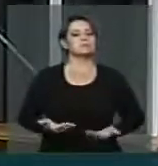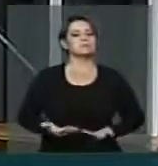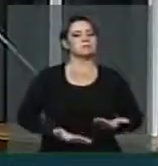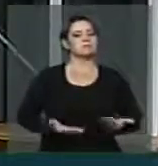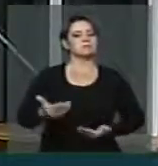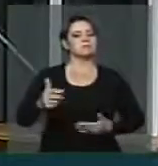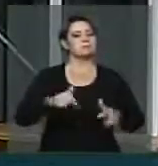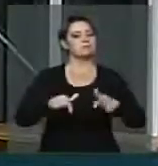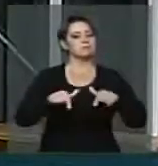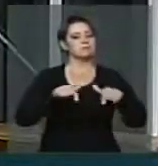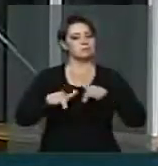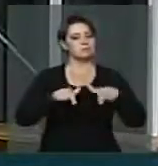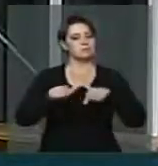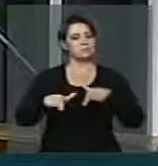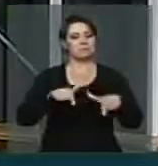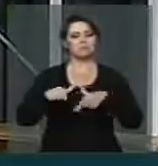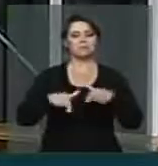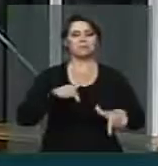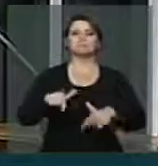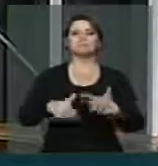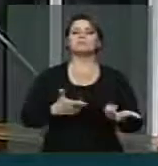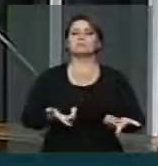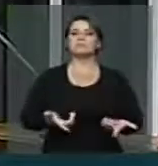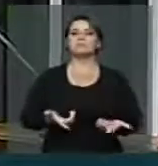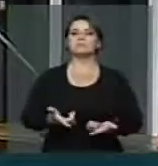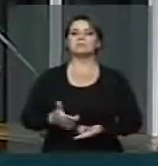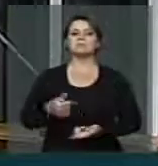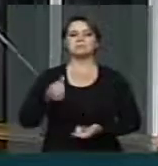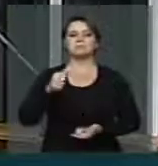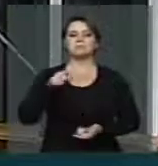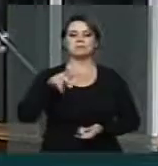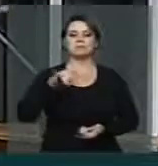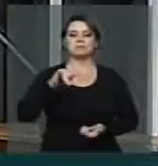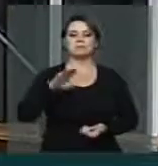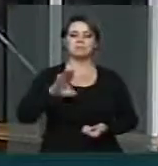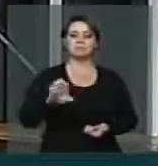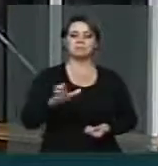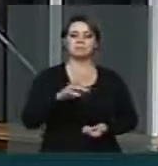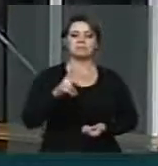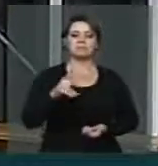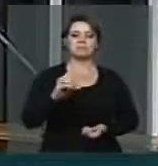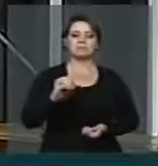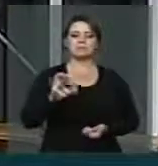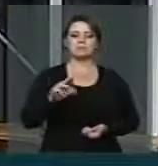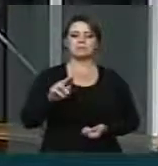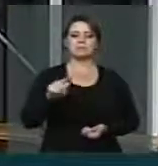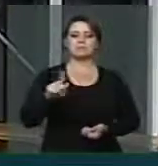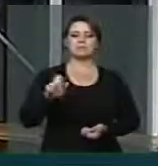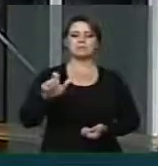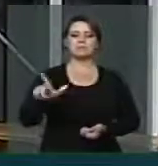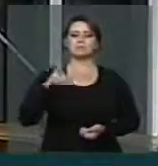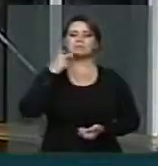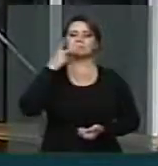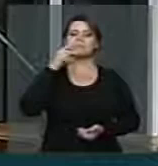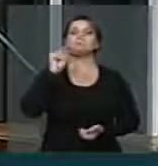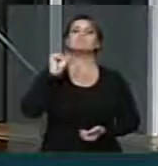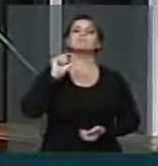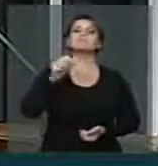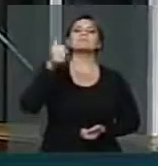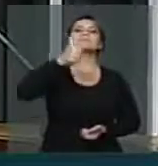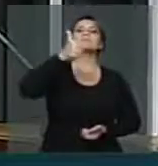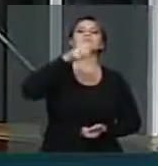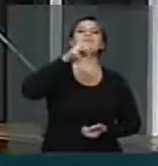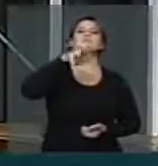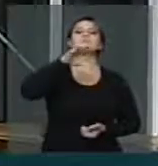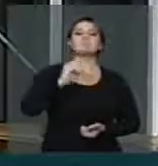Acho que a deputada Alice Portugal pontuou muito bem o que representa o dia 1º de maio,